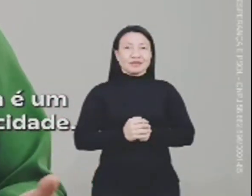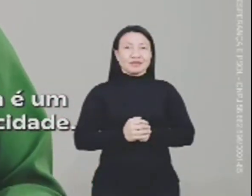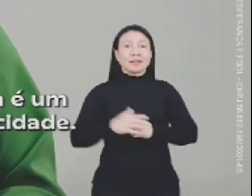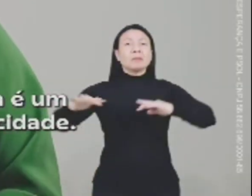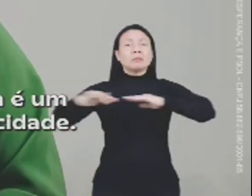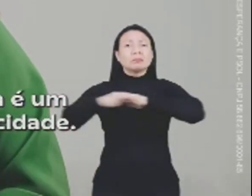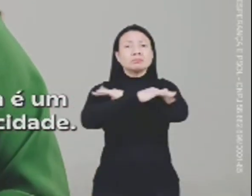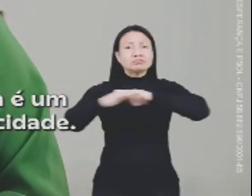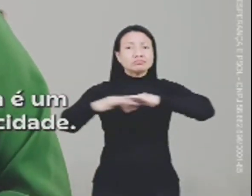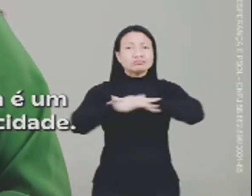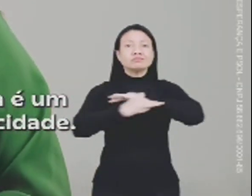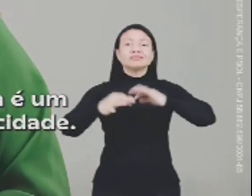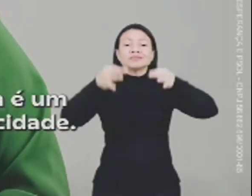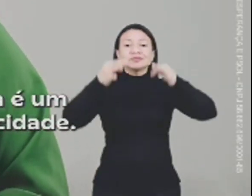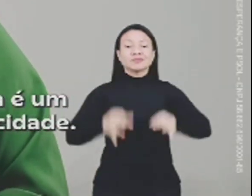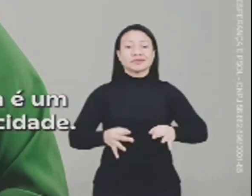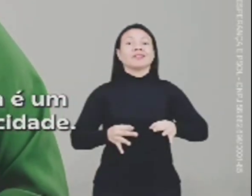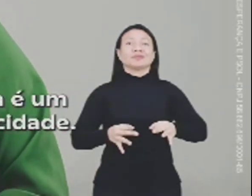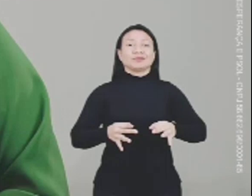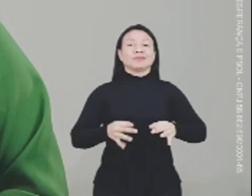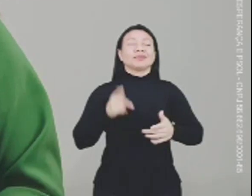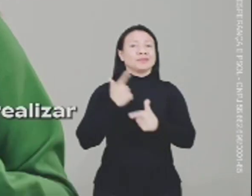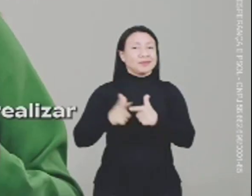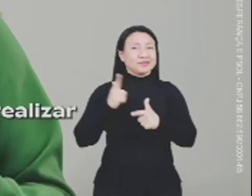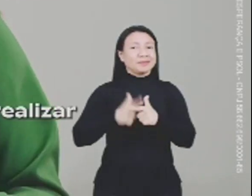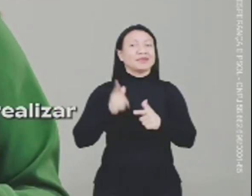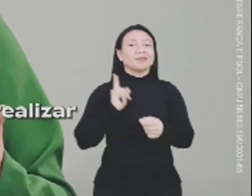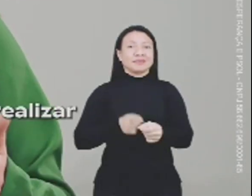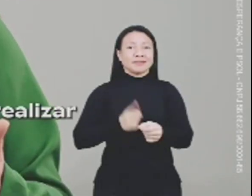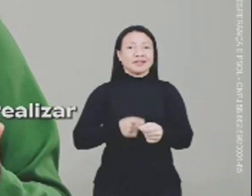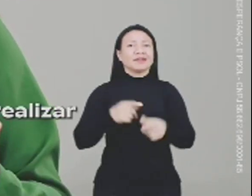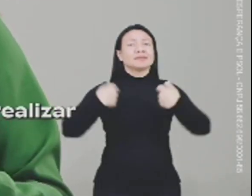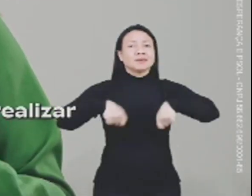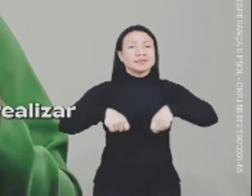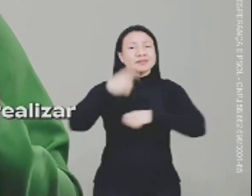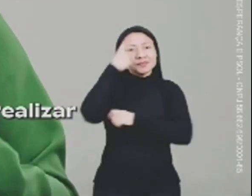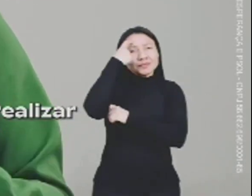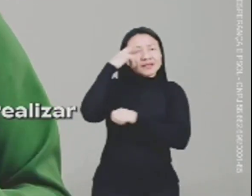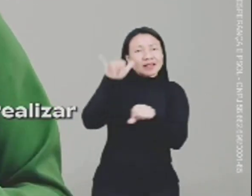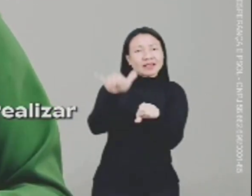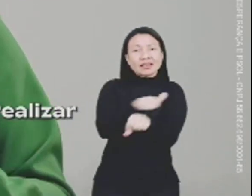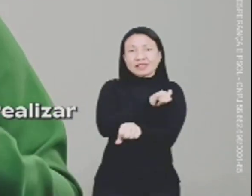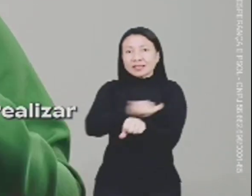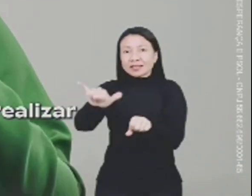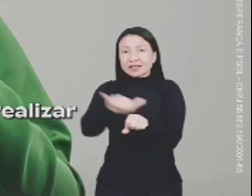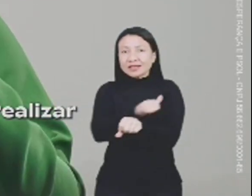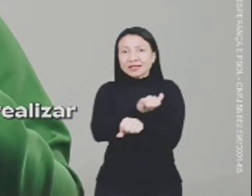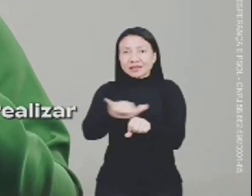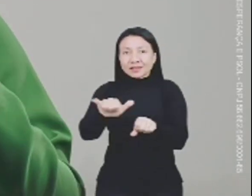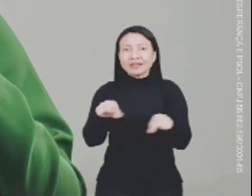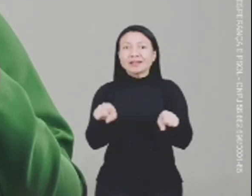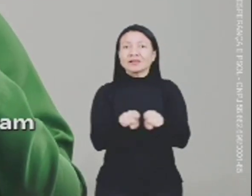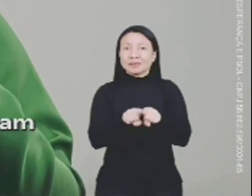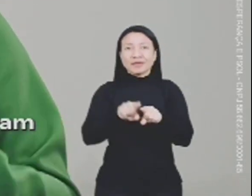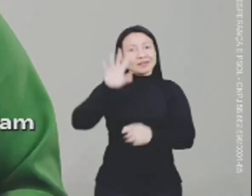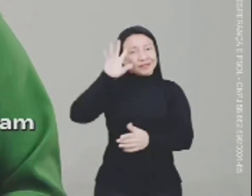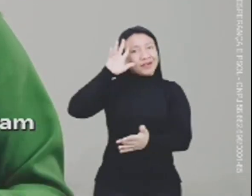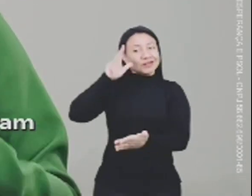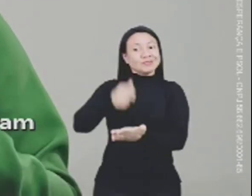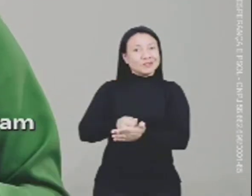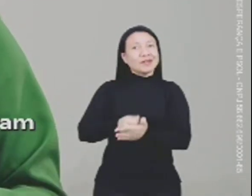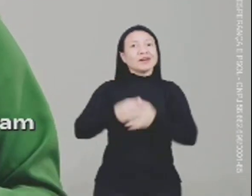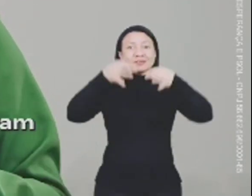urbana, com certeza, é um dos grandes problemas da nossa cidade. Precisamos pensar estratégias e realizar e